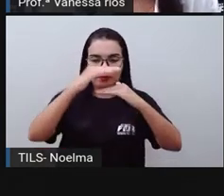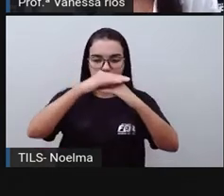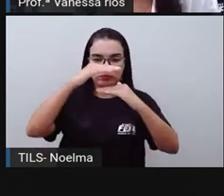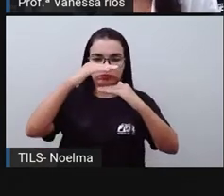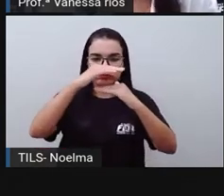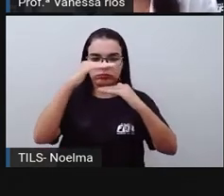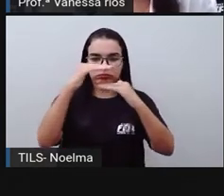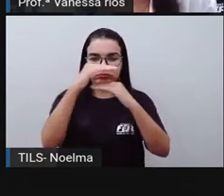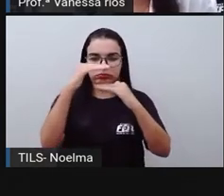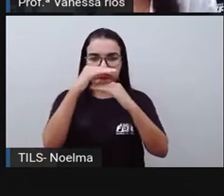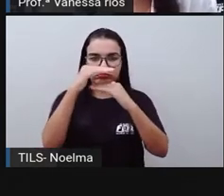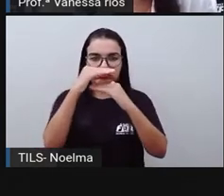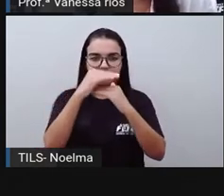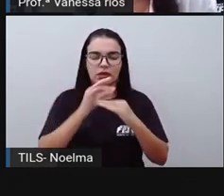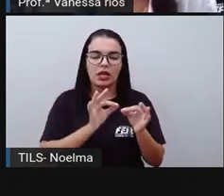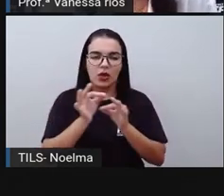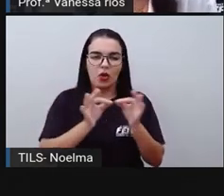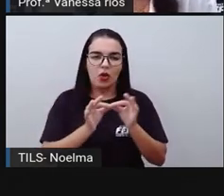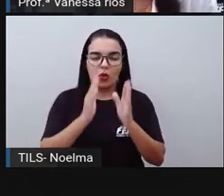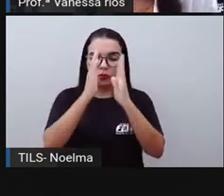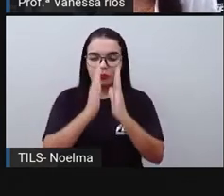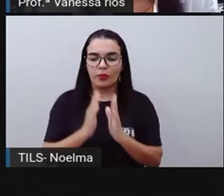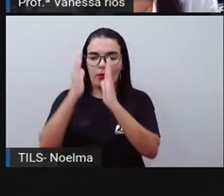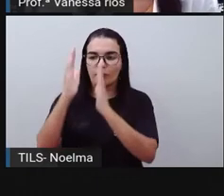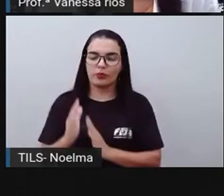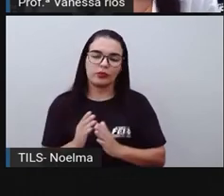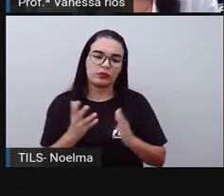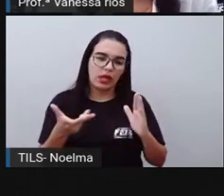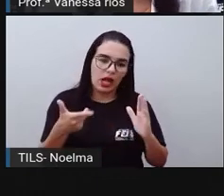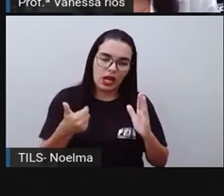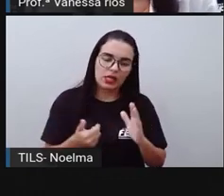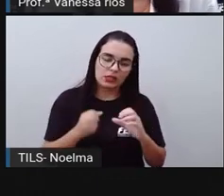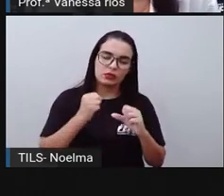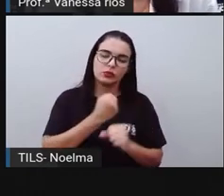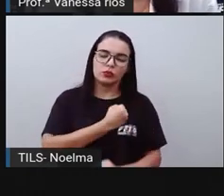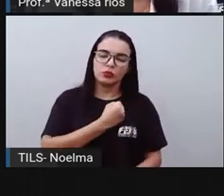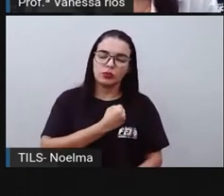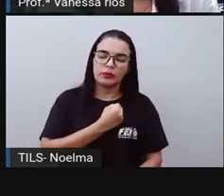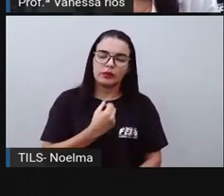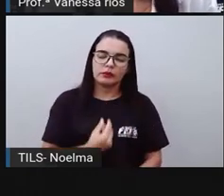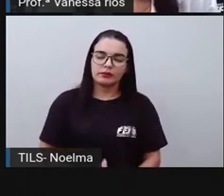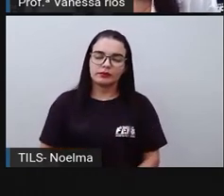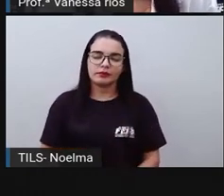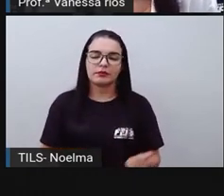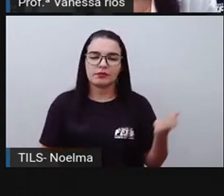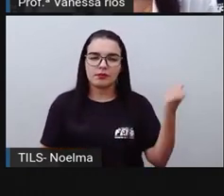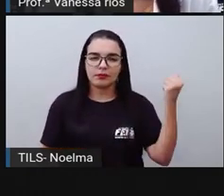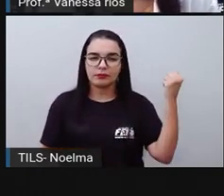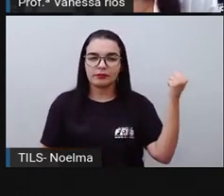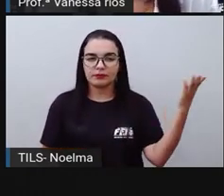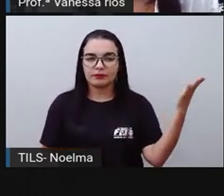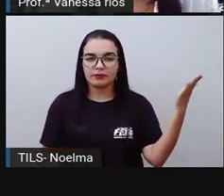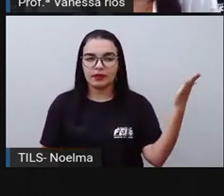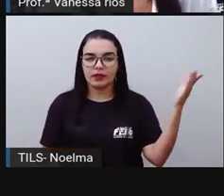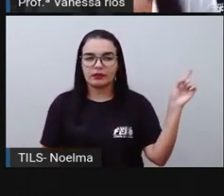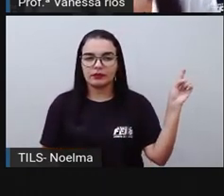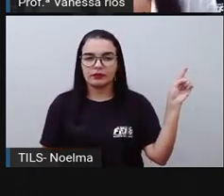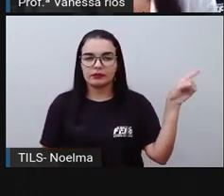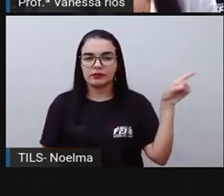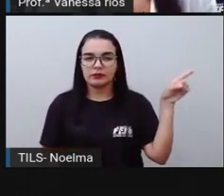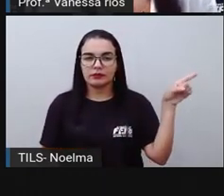observa as ordens, né? As classes e os números que eles pertencem, porque é necessário.